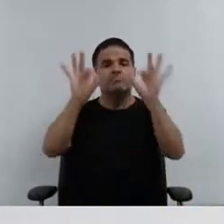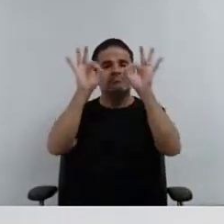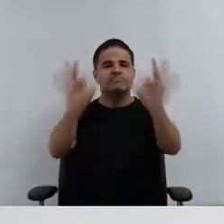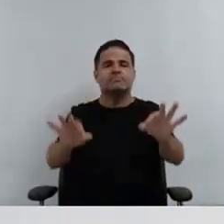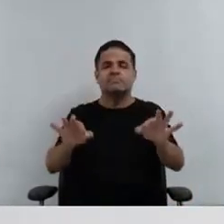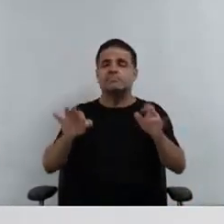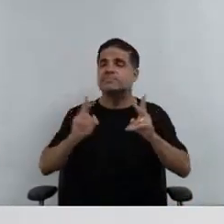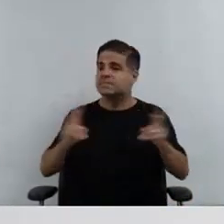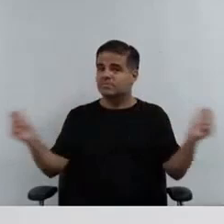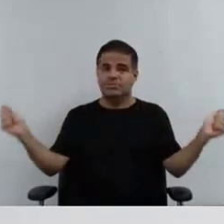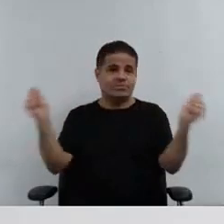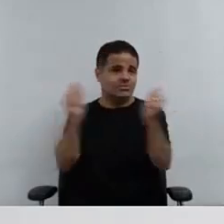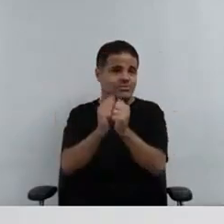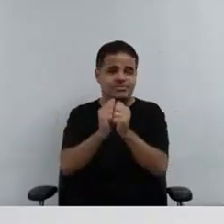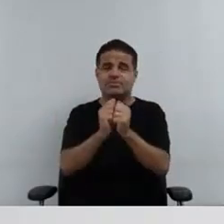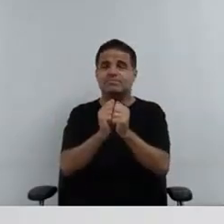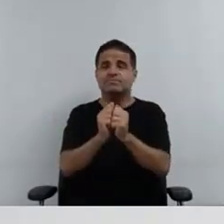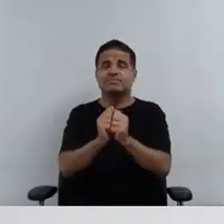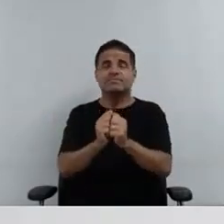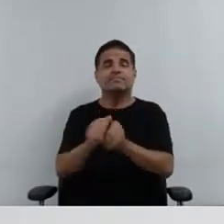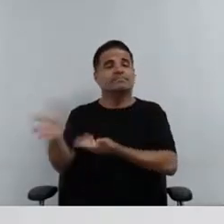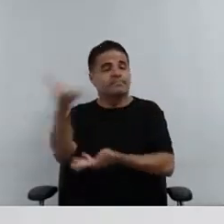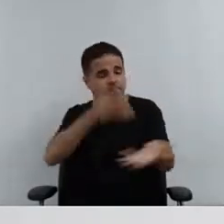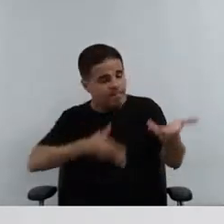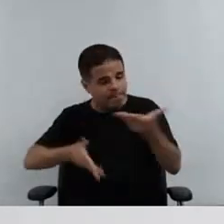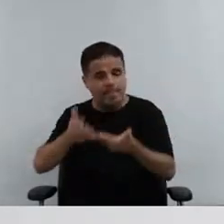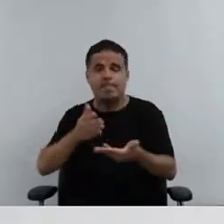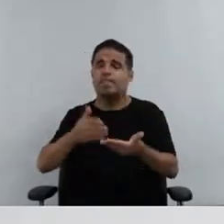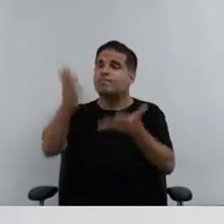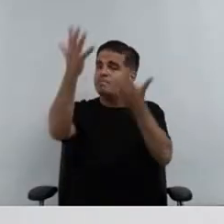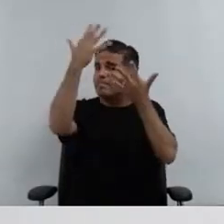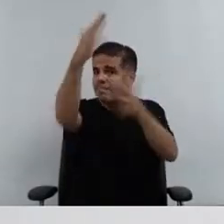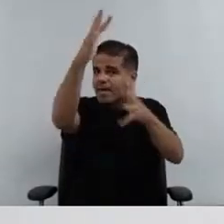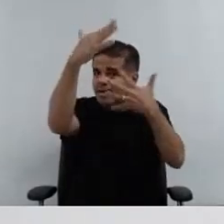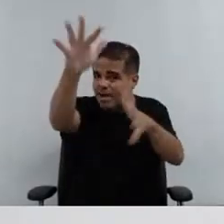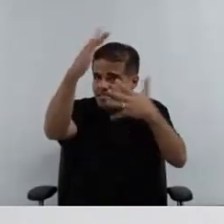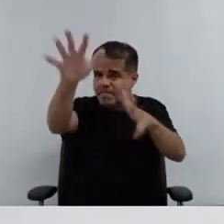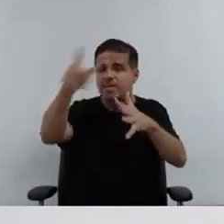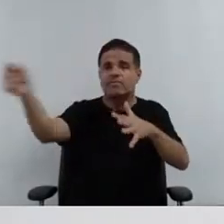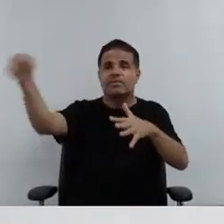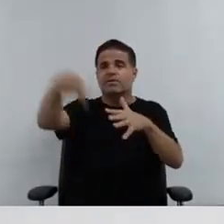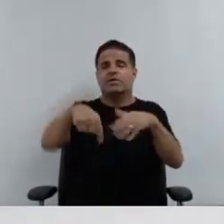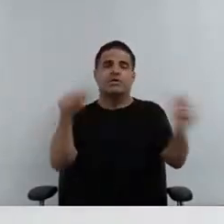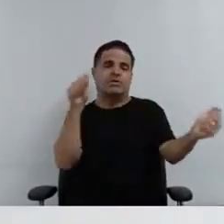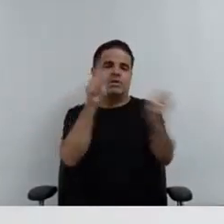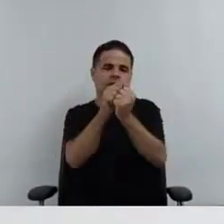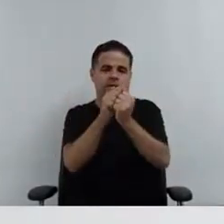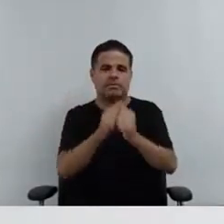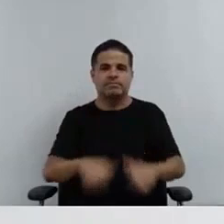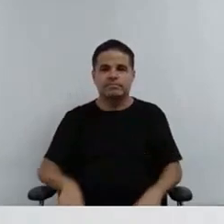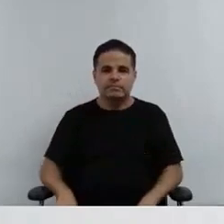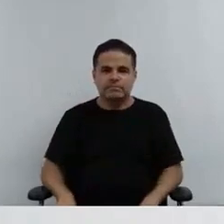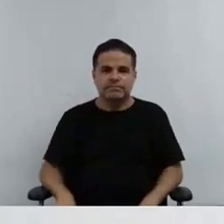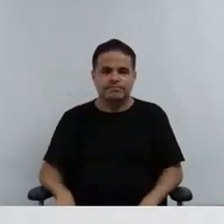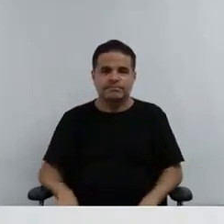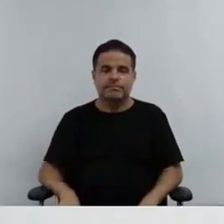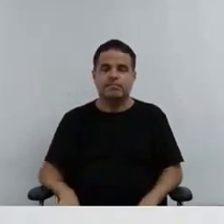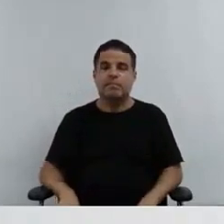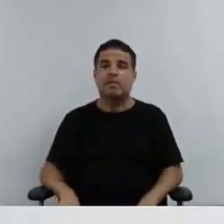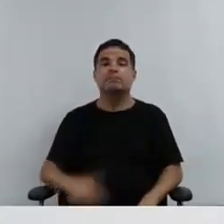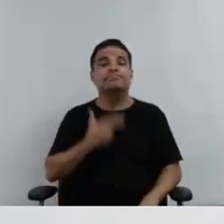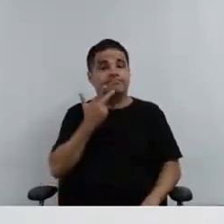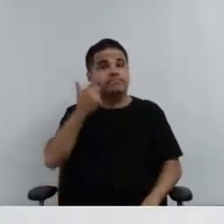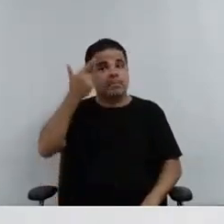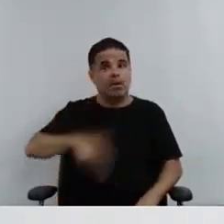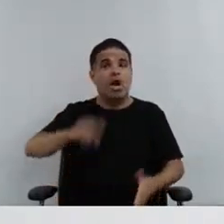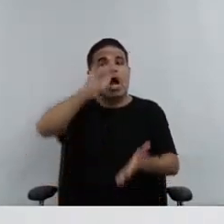de fato, sempre aqui na alça de mira desse colegiado. Parabéns aqui pela participação. Vou agora aqui passar para a